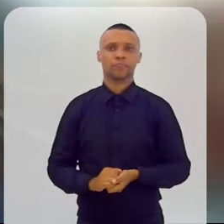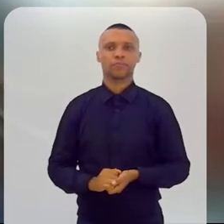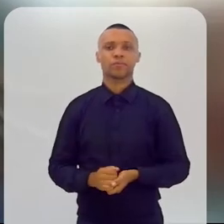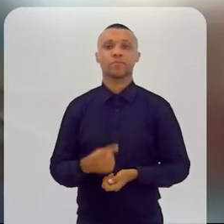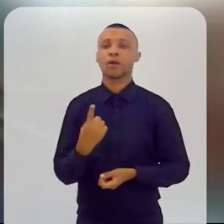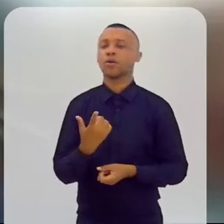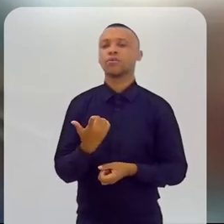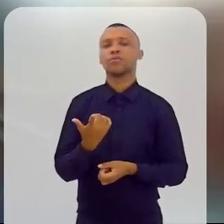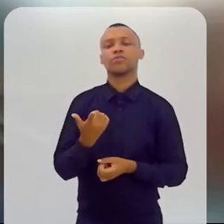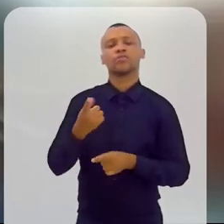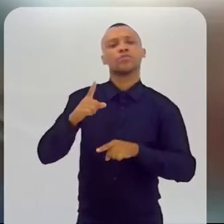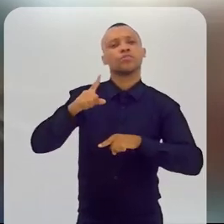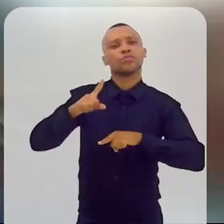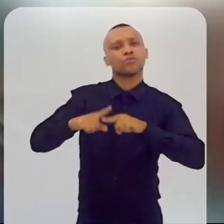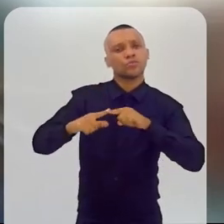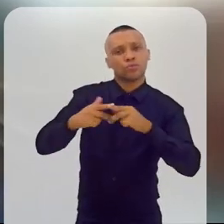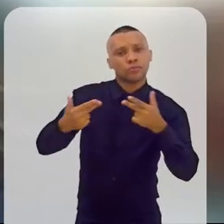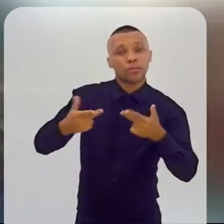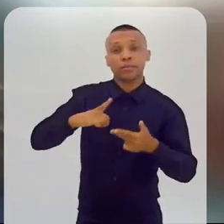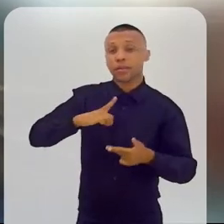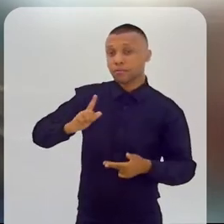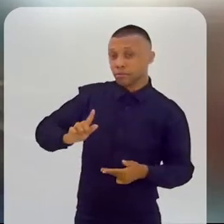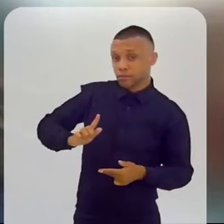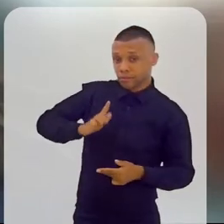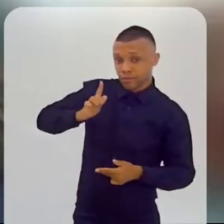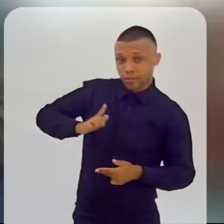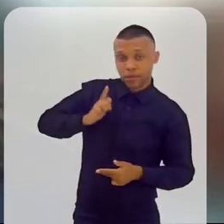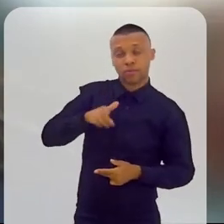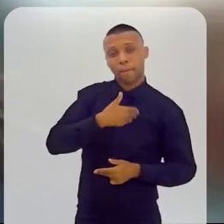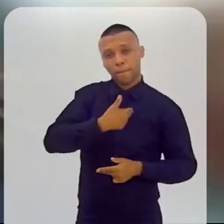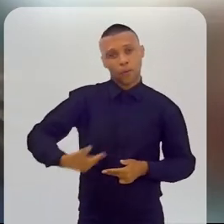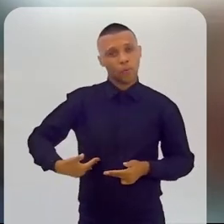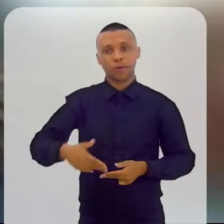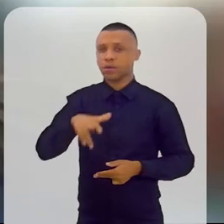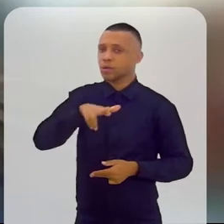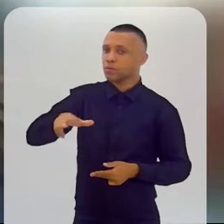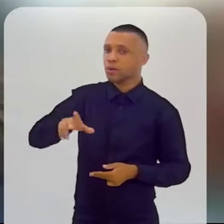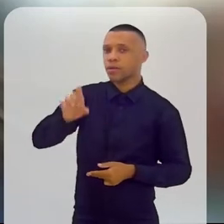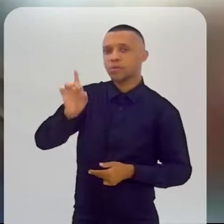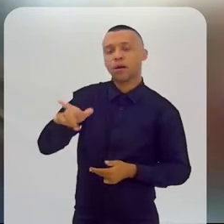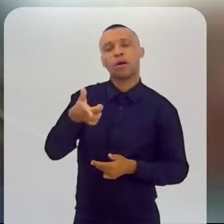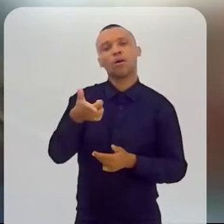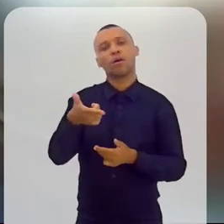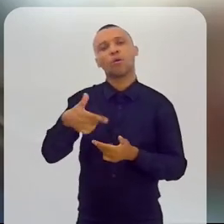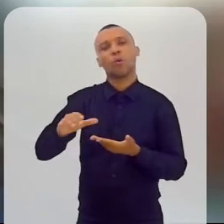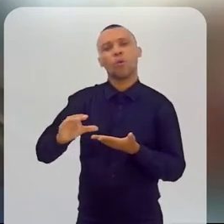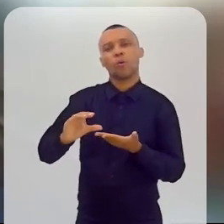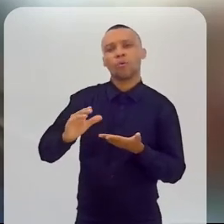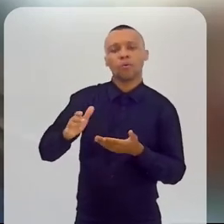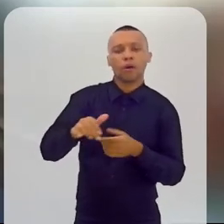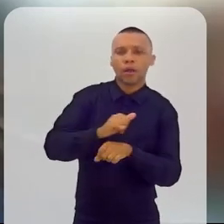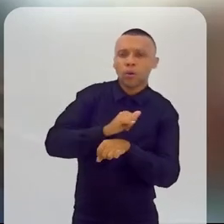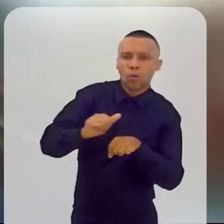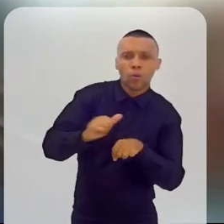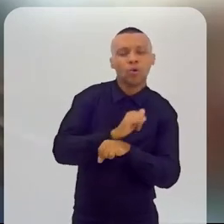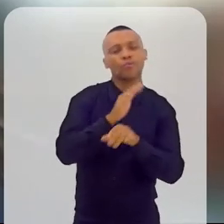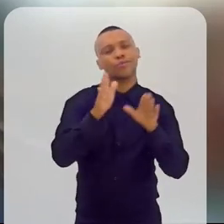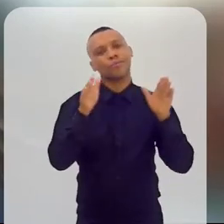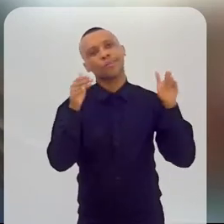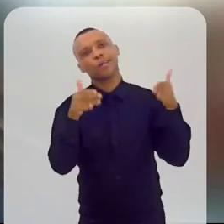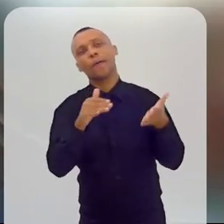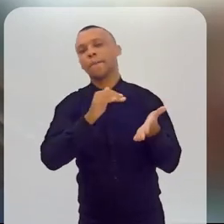para os meus instrumentos que eu tenho na gestão pública. E não apenas sendo um recurso apenas de uma